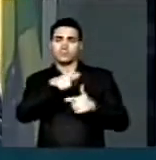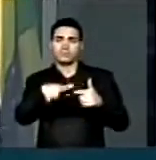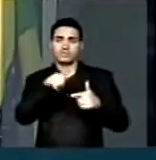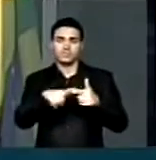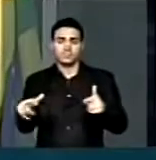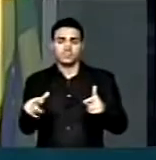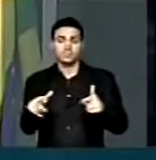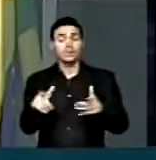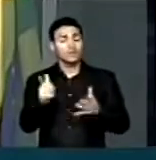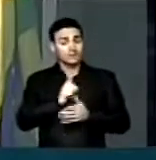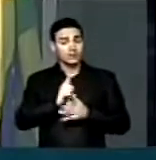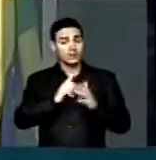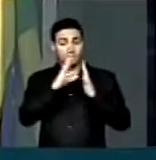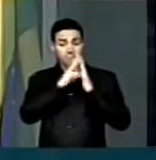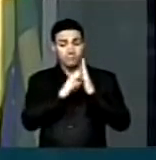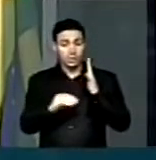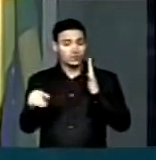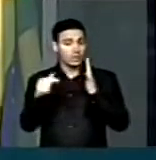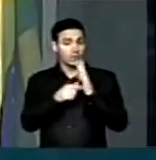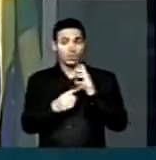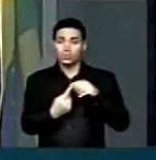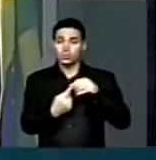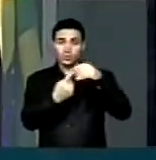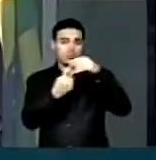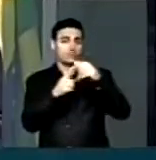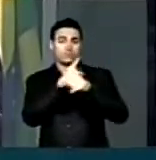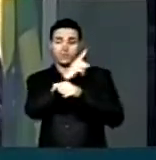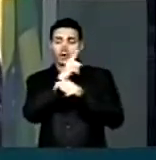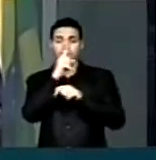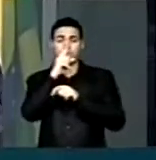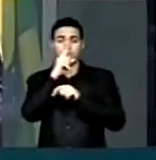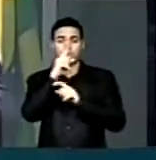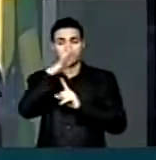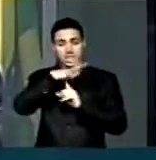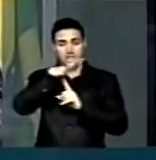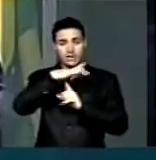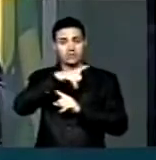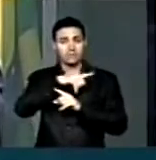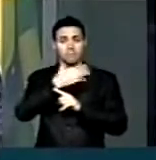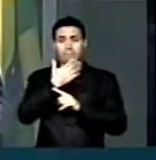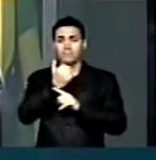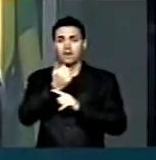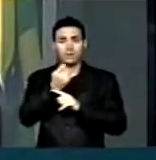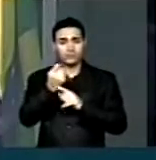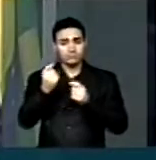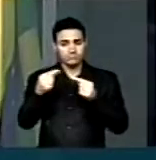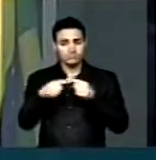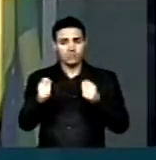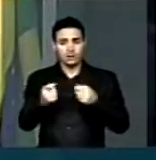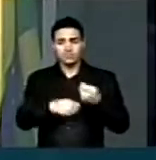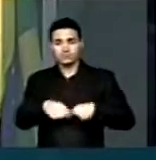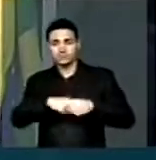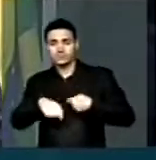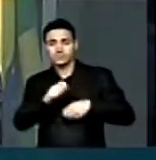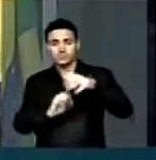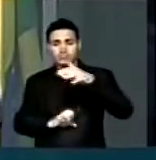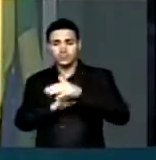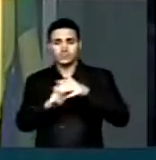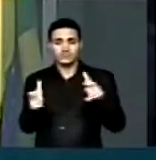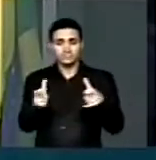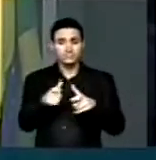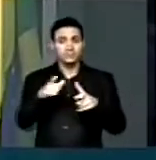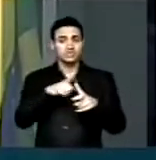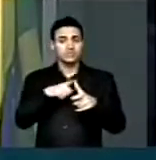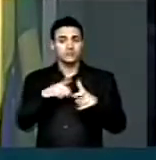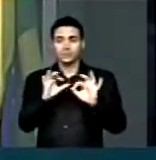Nós temos um modelo sui genes no Paraná, que tem o melhor ambiente de negócio para a micro e pequena empresa, com